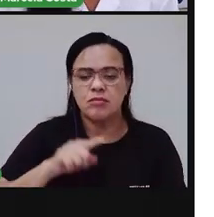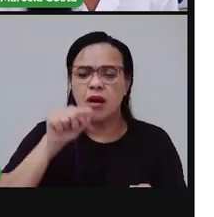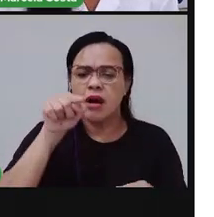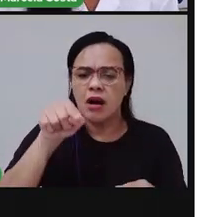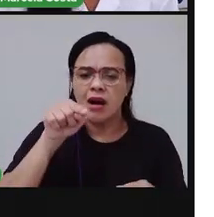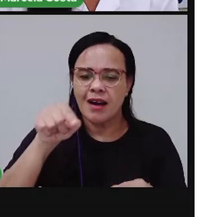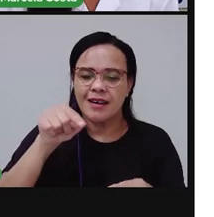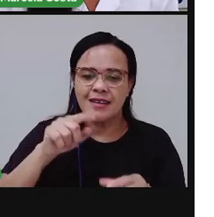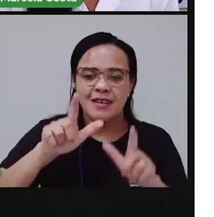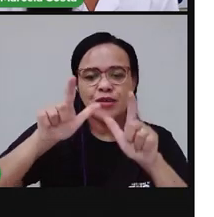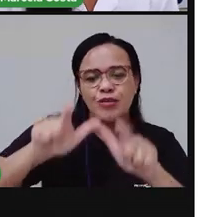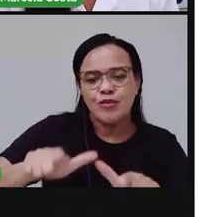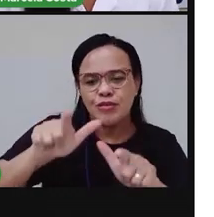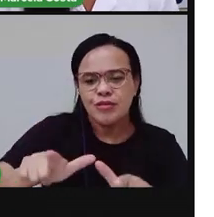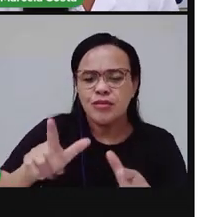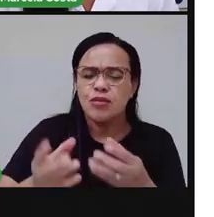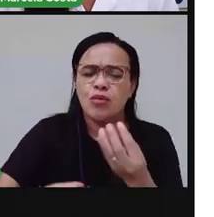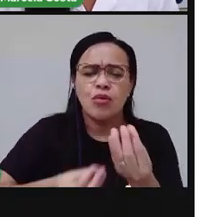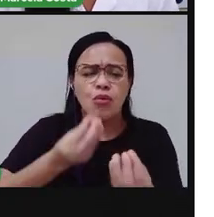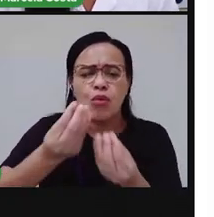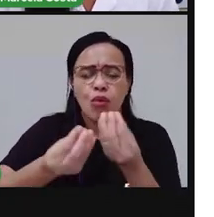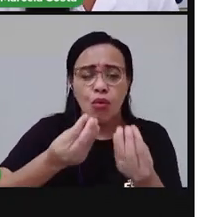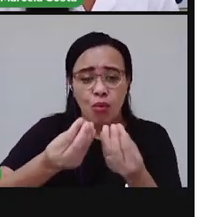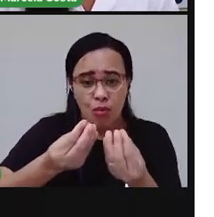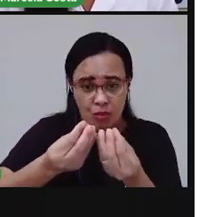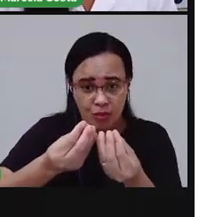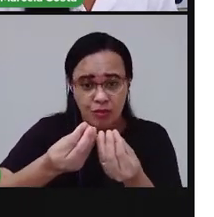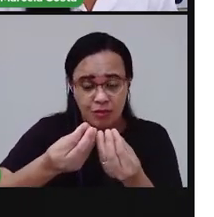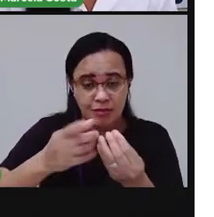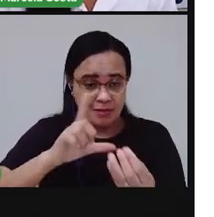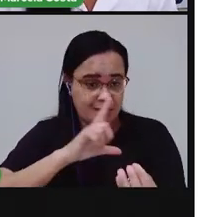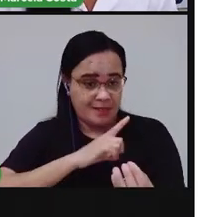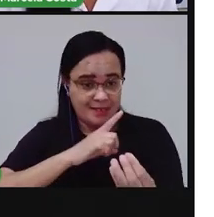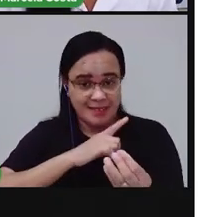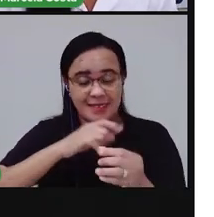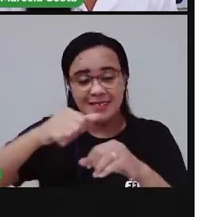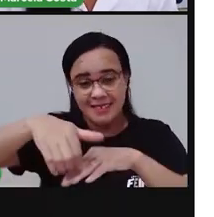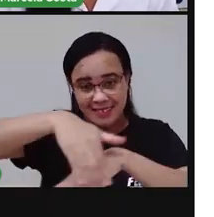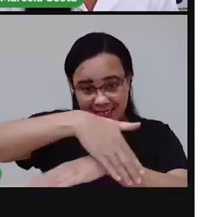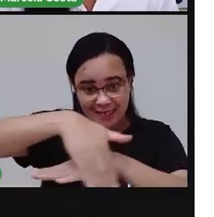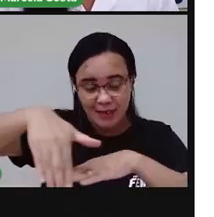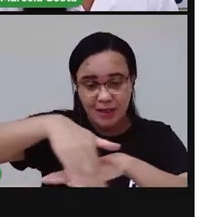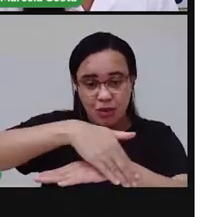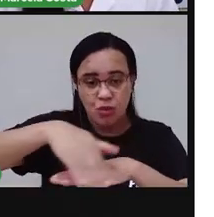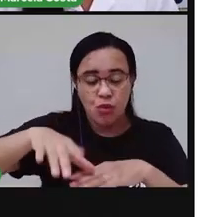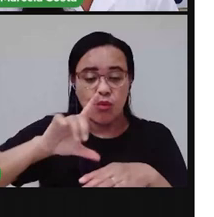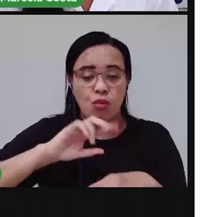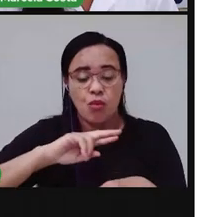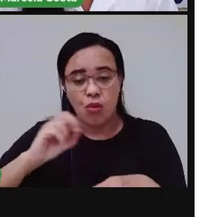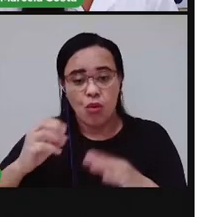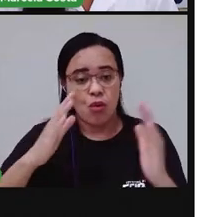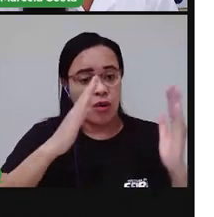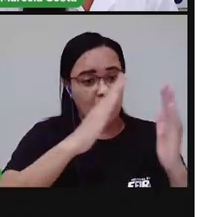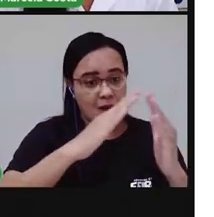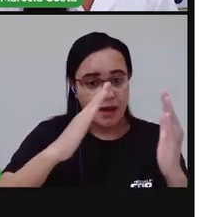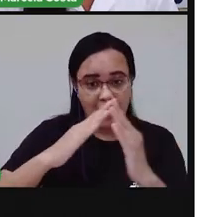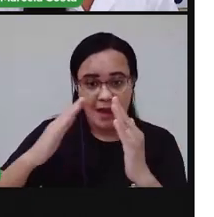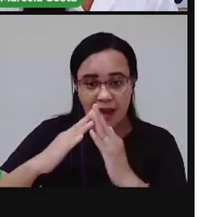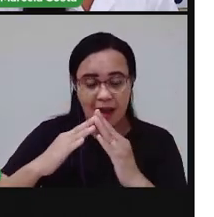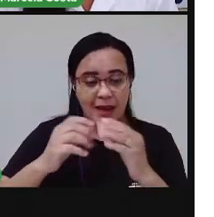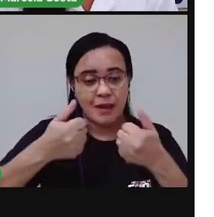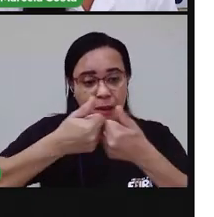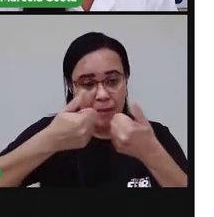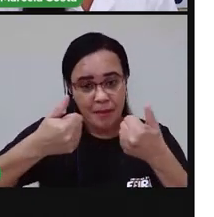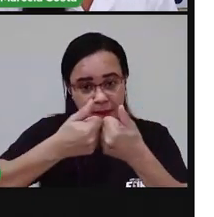vive? Tem casas próximas? Tem rio por perto? Se você